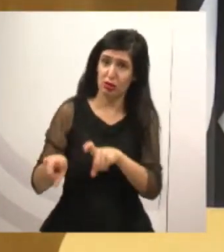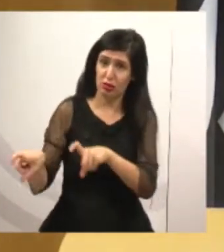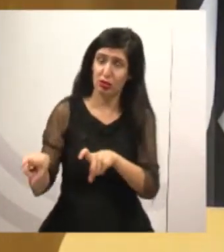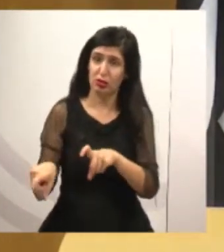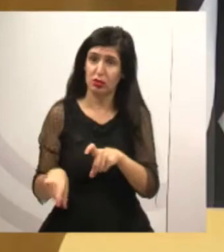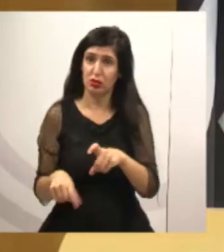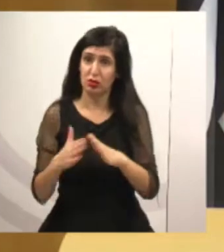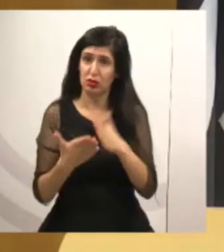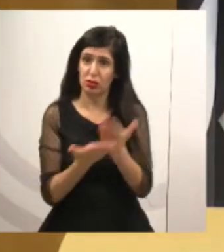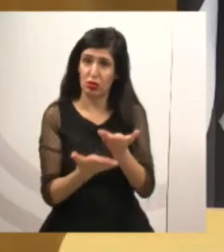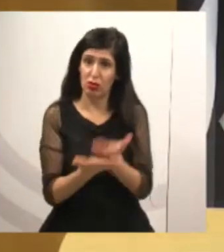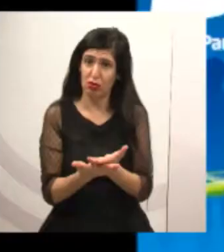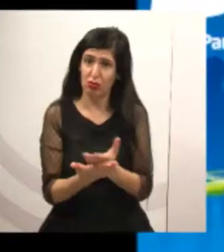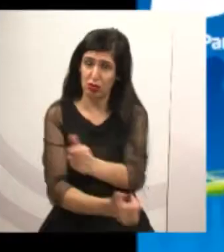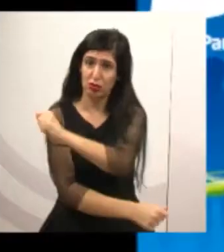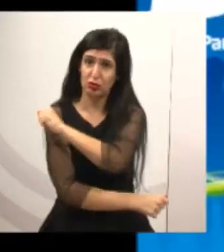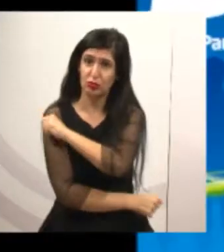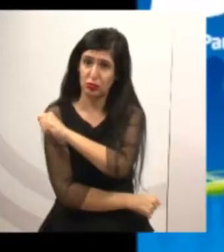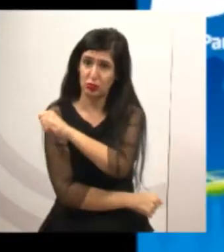Pode pôr mais uma, por favor?